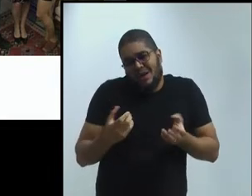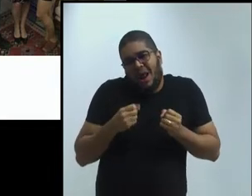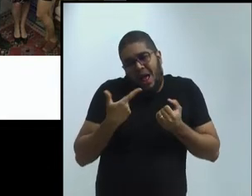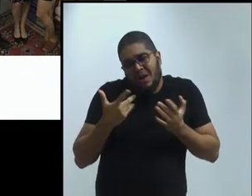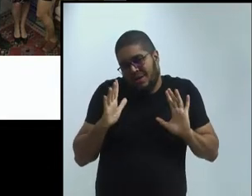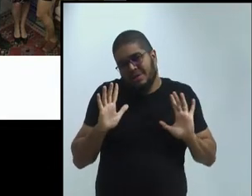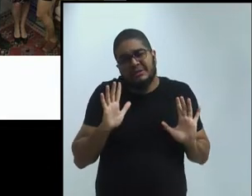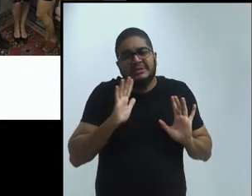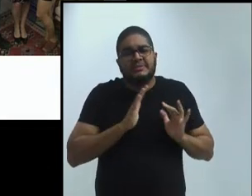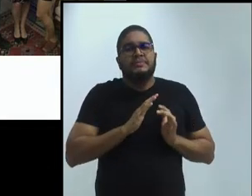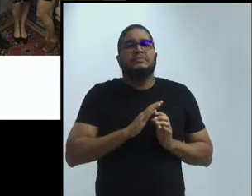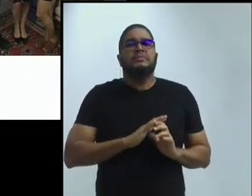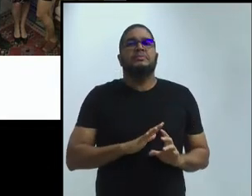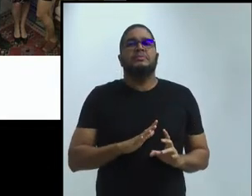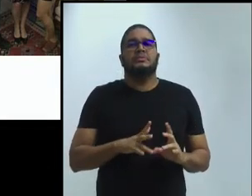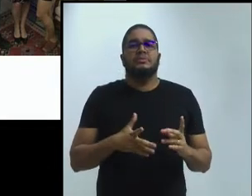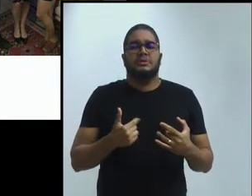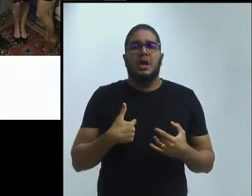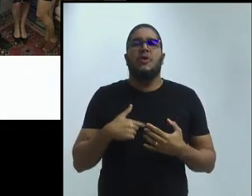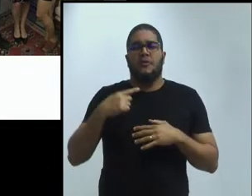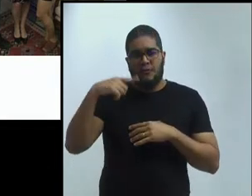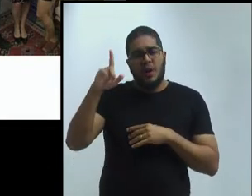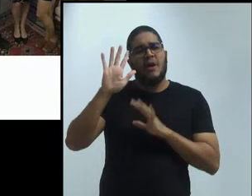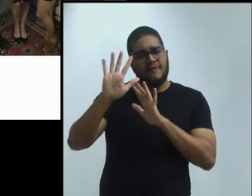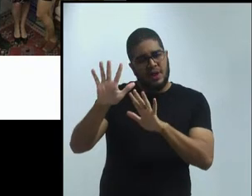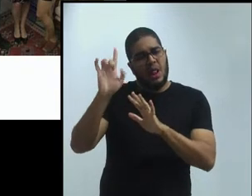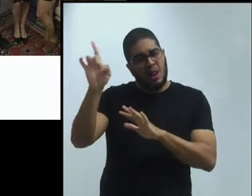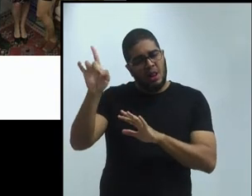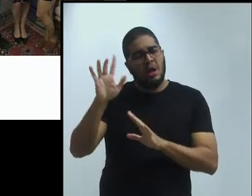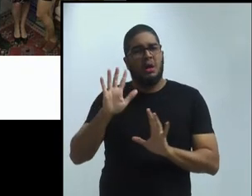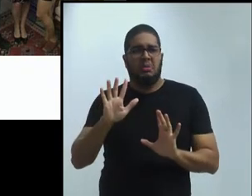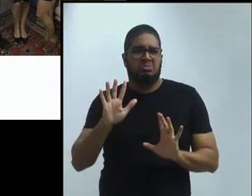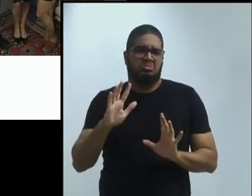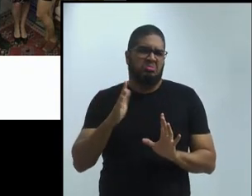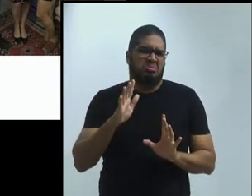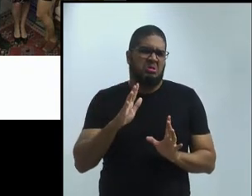de aprendizagem, e fiquei lá uns 40 dias.